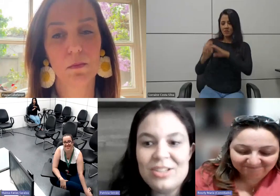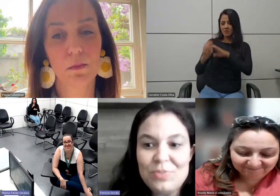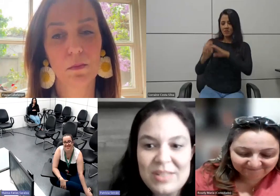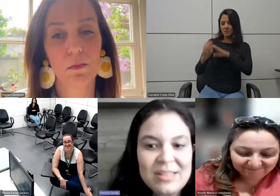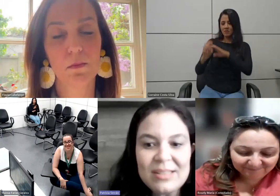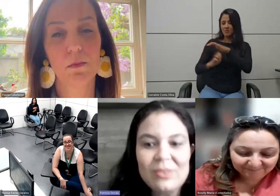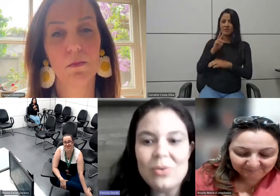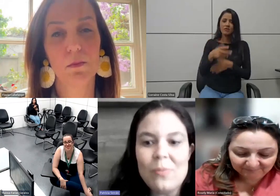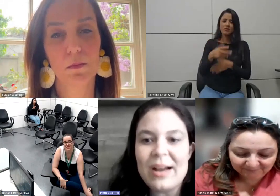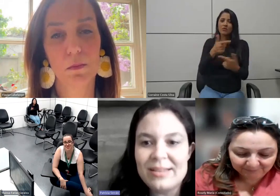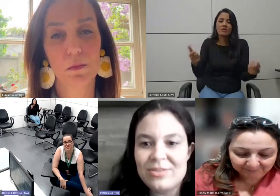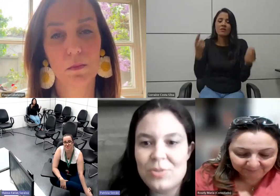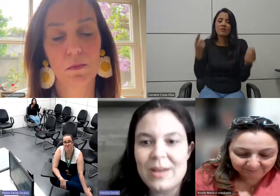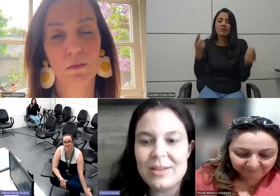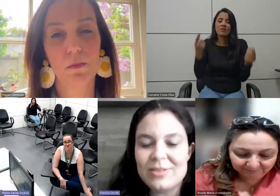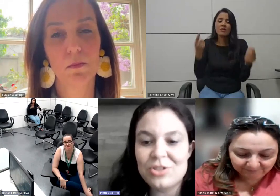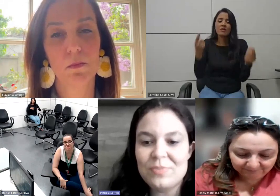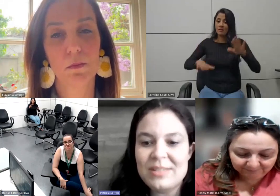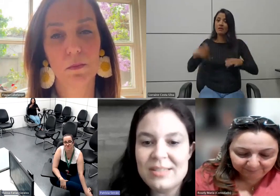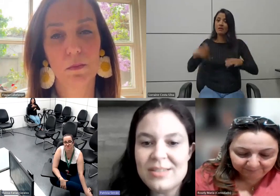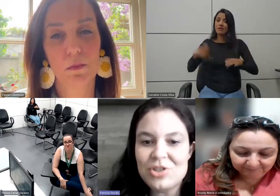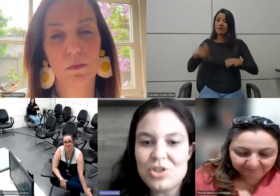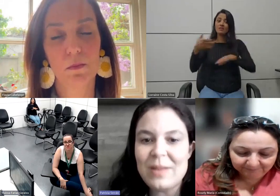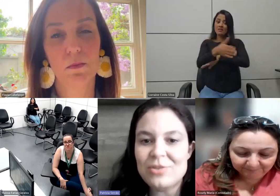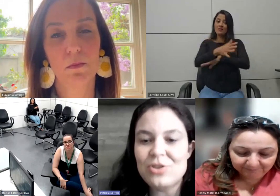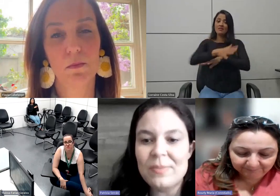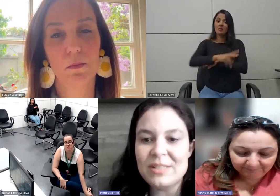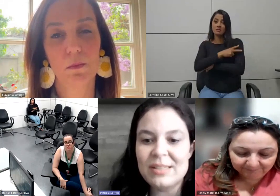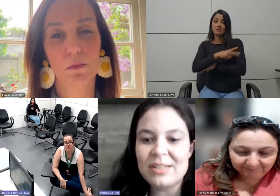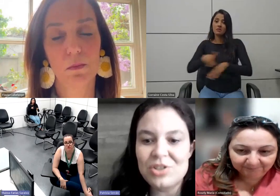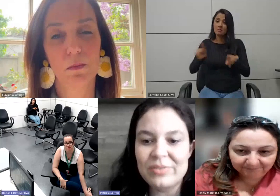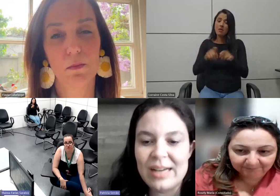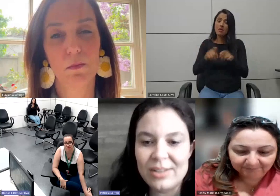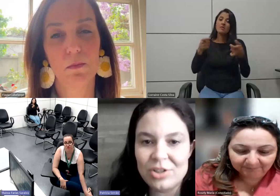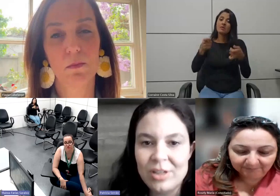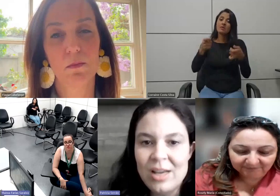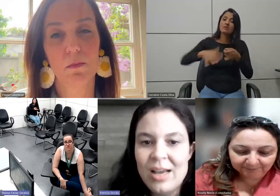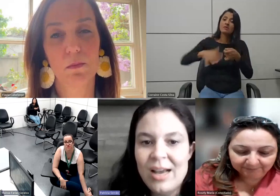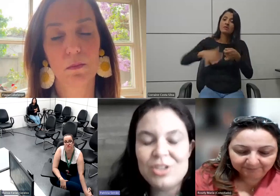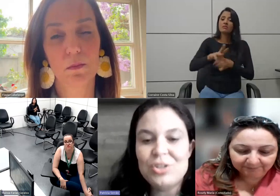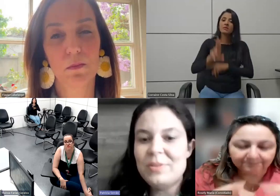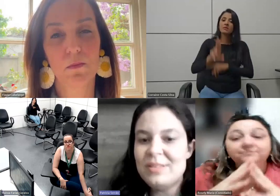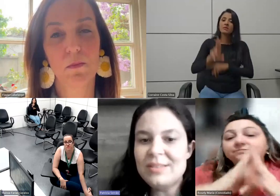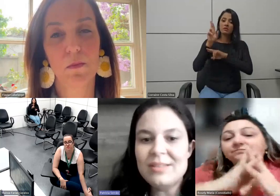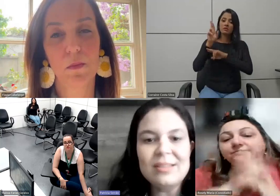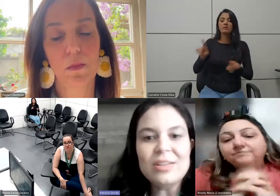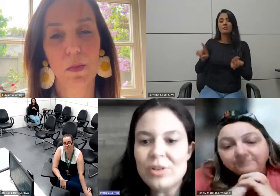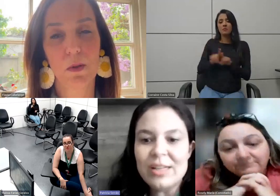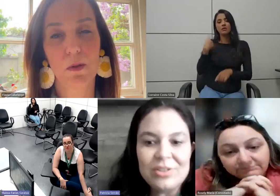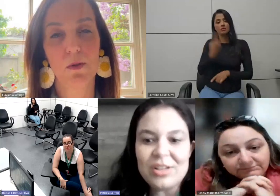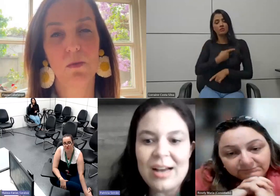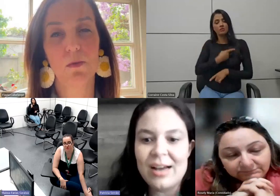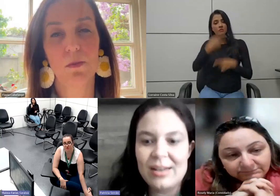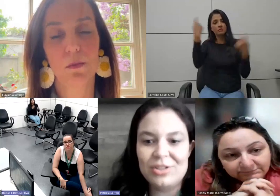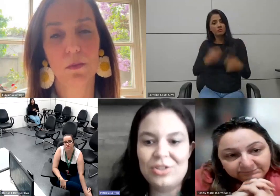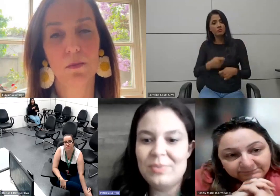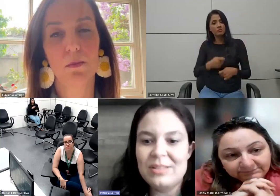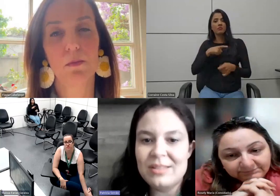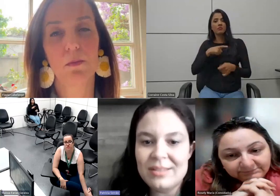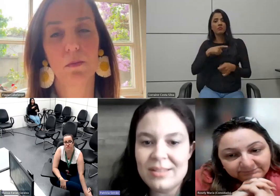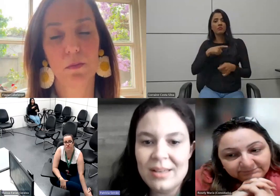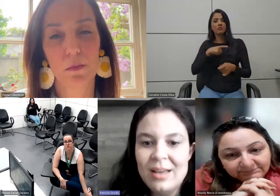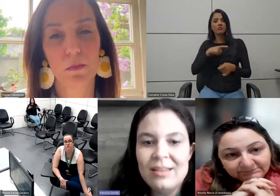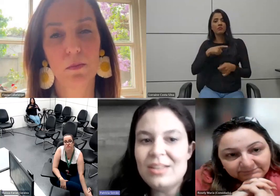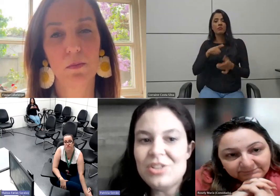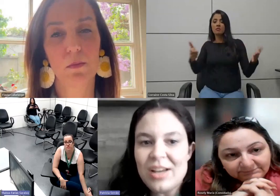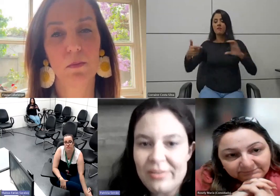e a gente precisa ocupar esses espaços, a gente precisa de espaços de representatividade, a gente precisa ter jornalista rara,